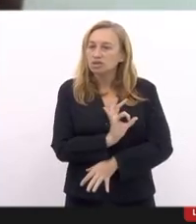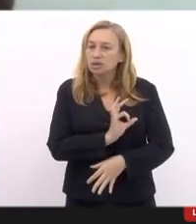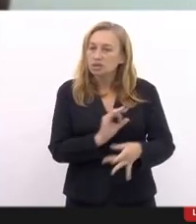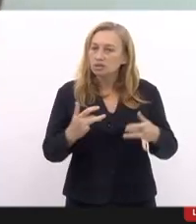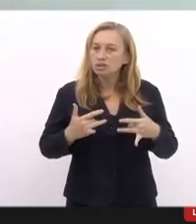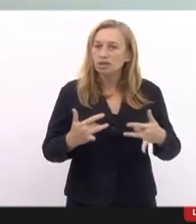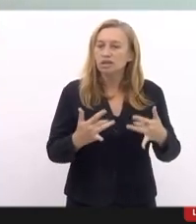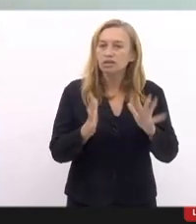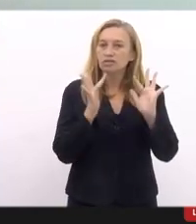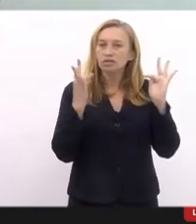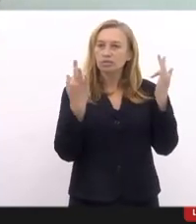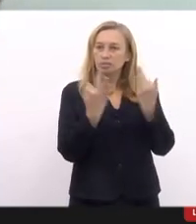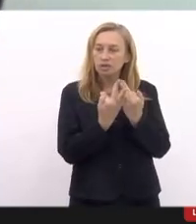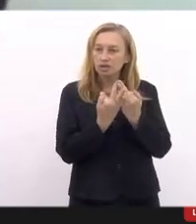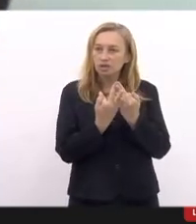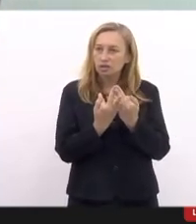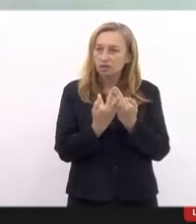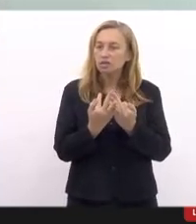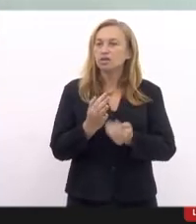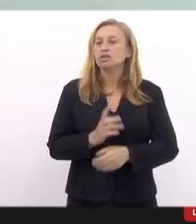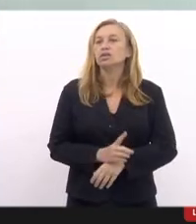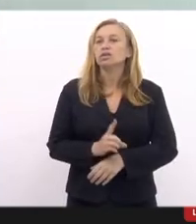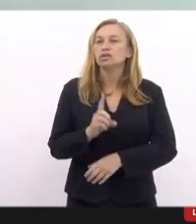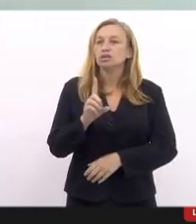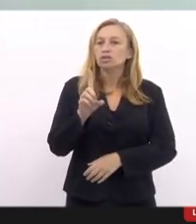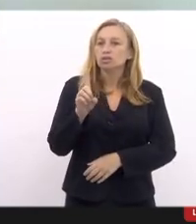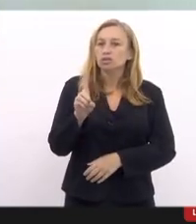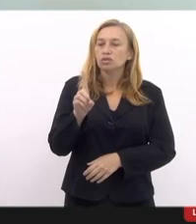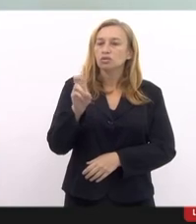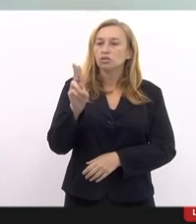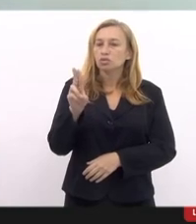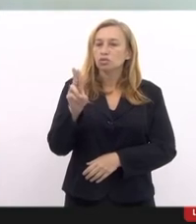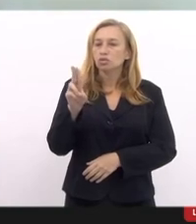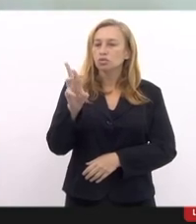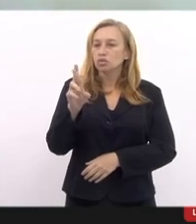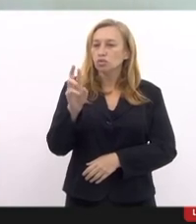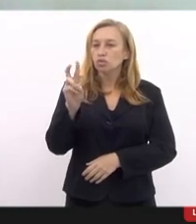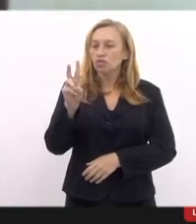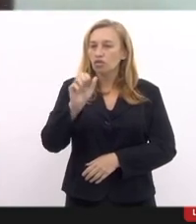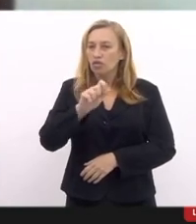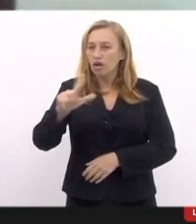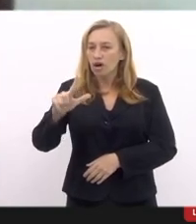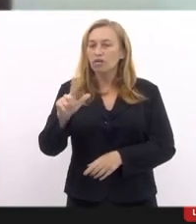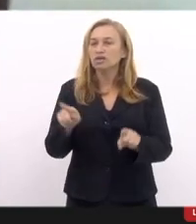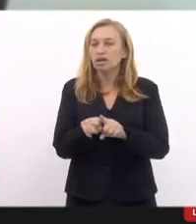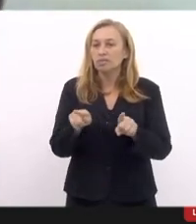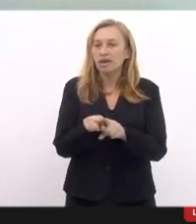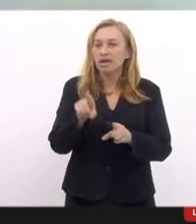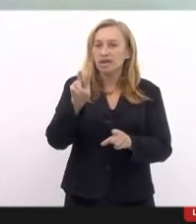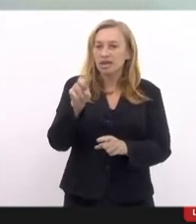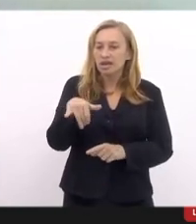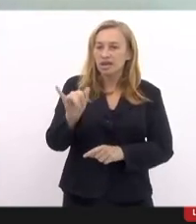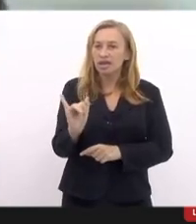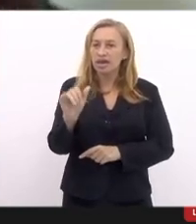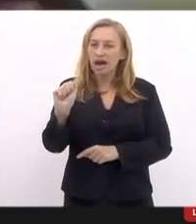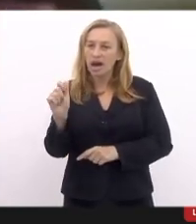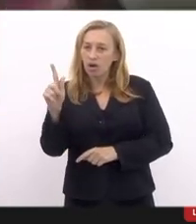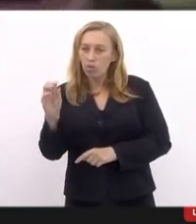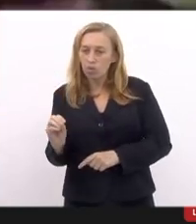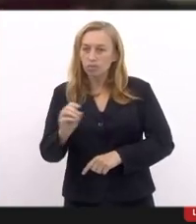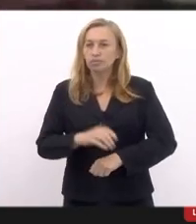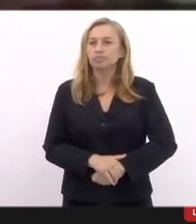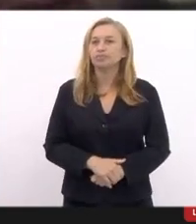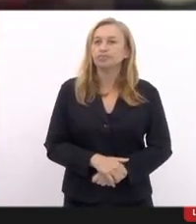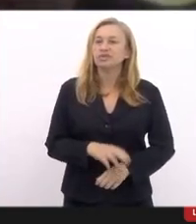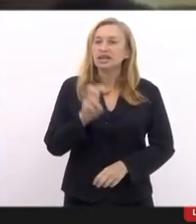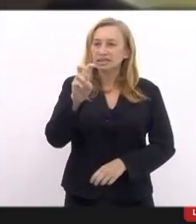famílias, tanto do Val Teófilo Filipe, do Iago Macias, e, acho, não